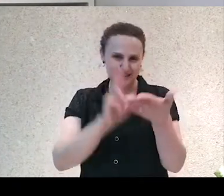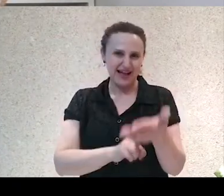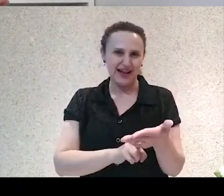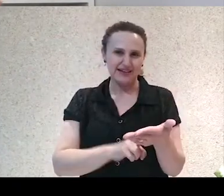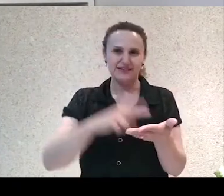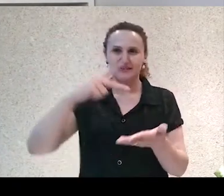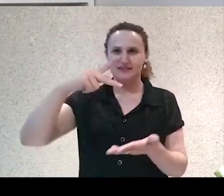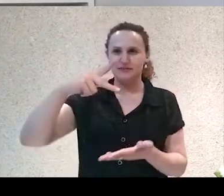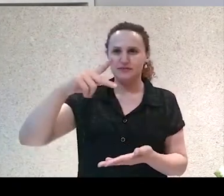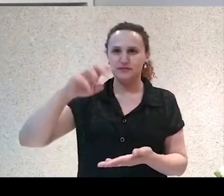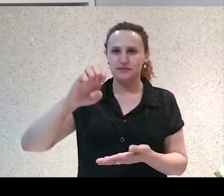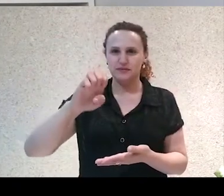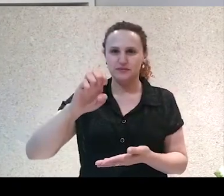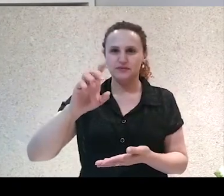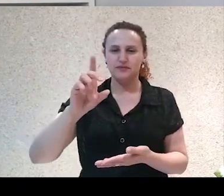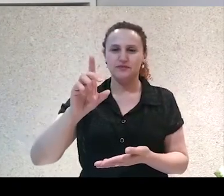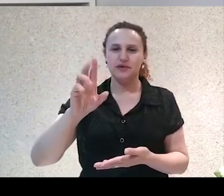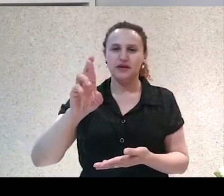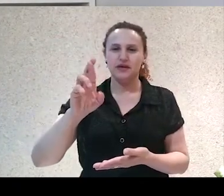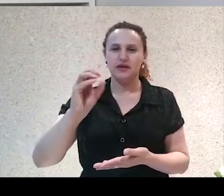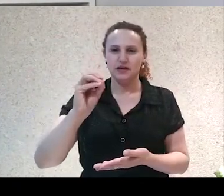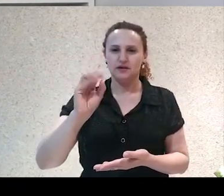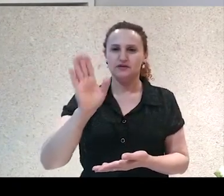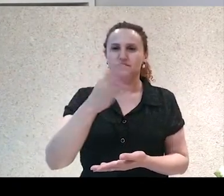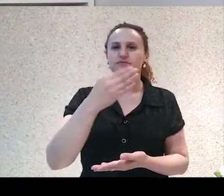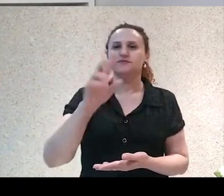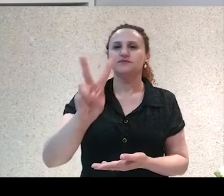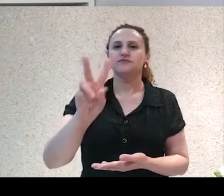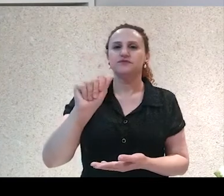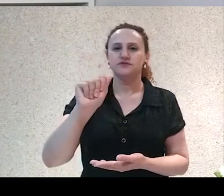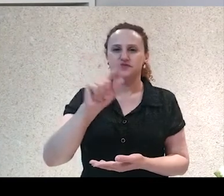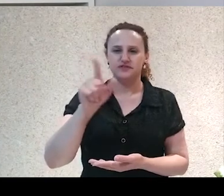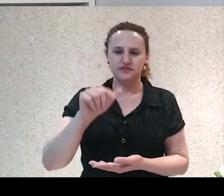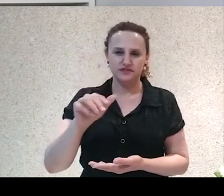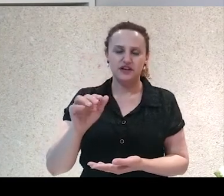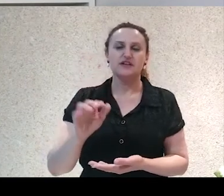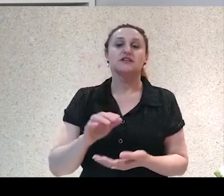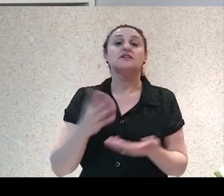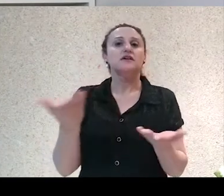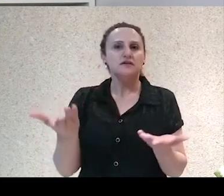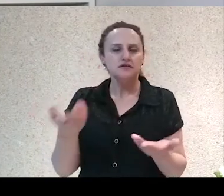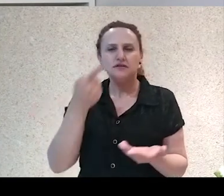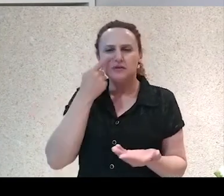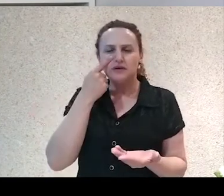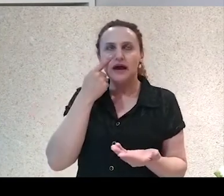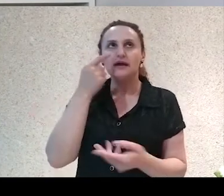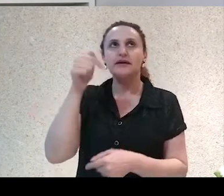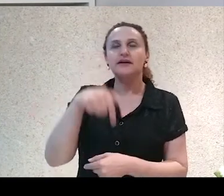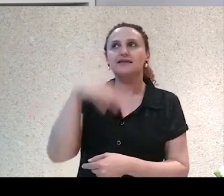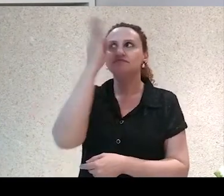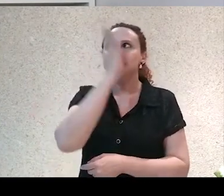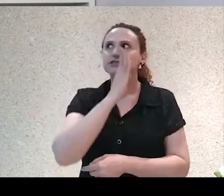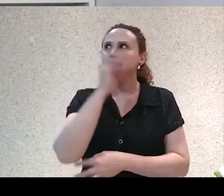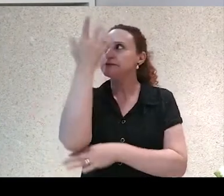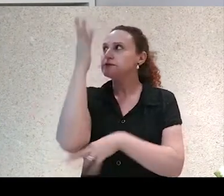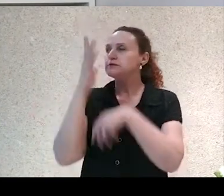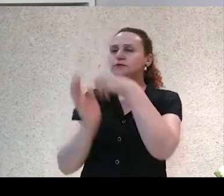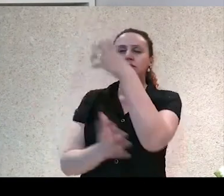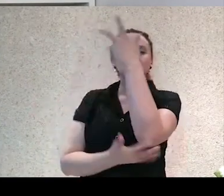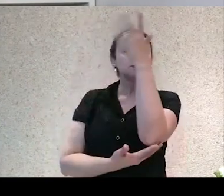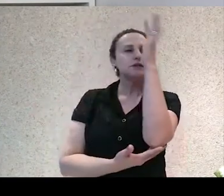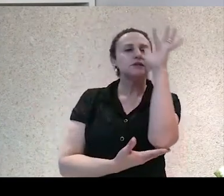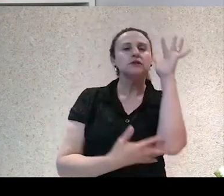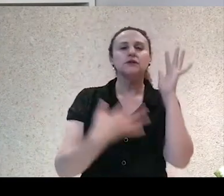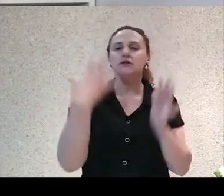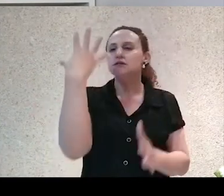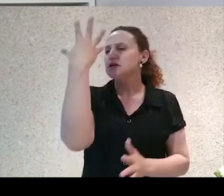ao rei do Manuel. E aqui a gente tem uma descrição dessa natureza maravilhosa do Brasil, desses seres que são pacíficos, mas que